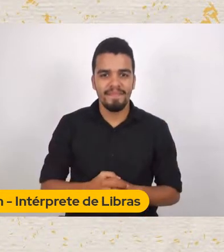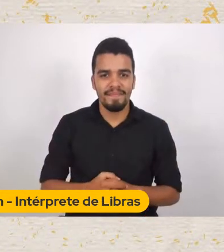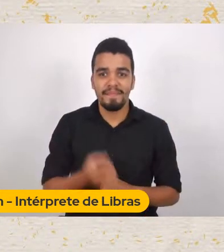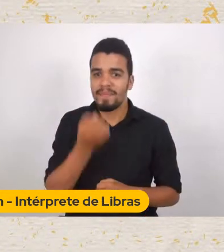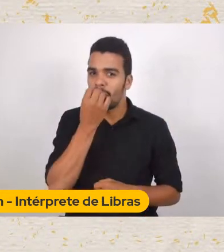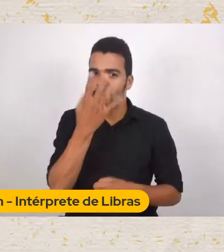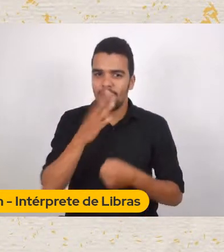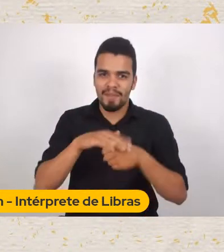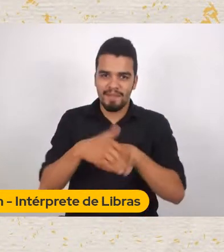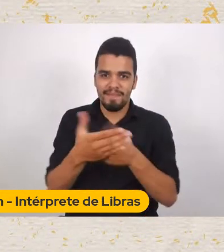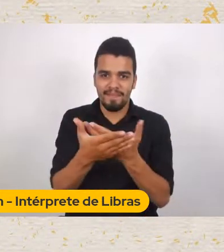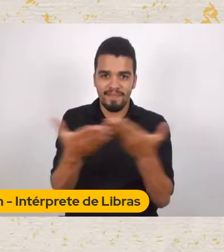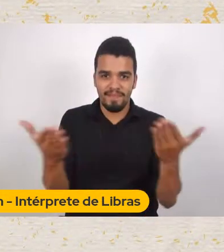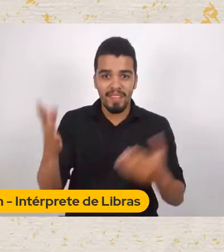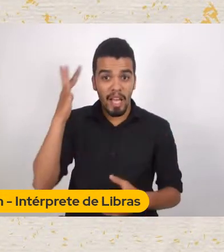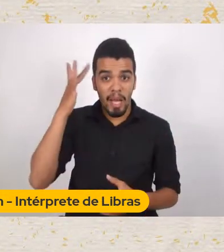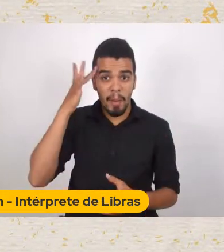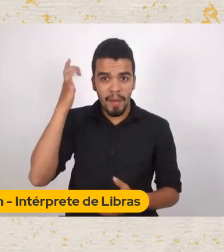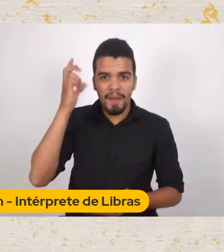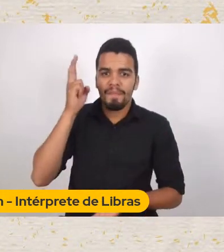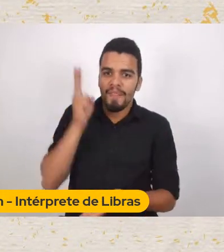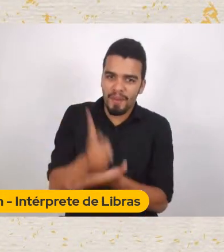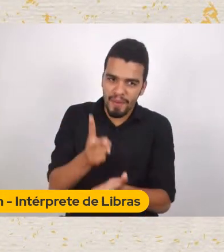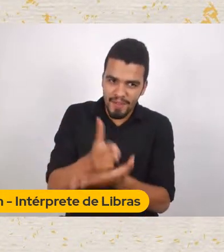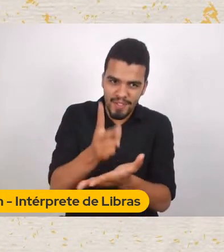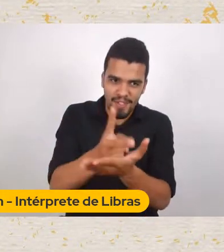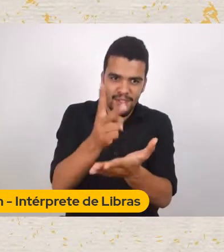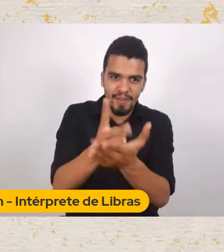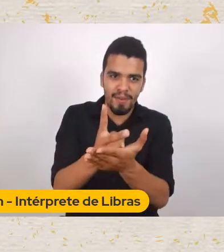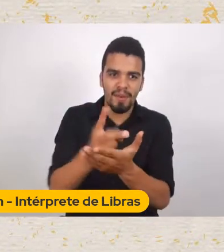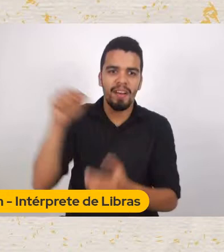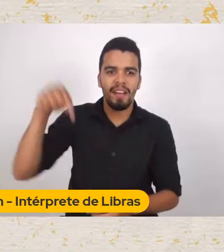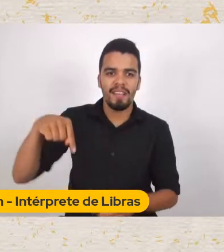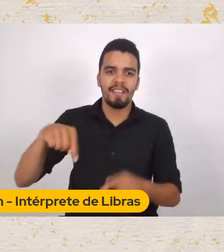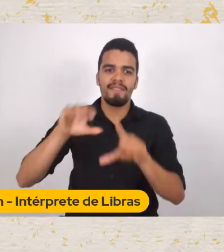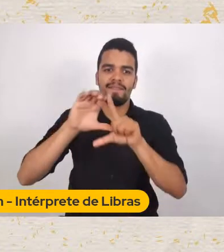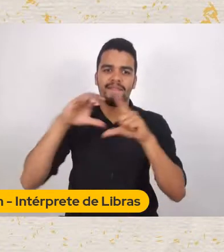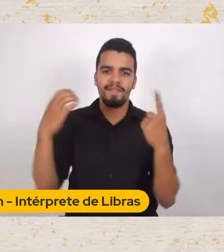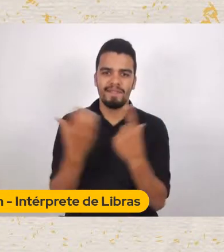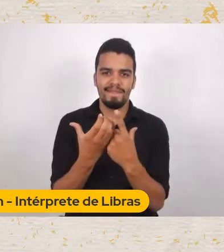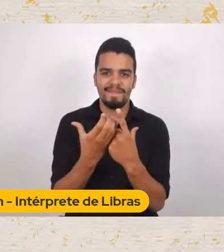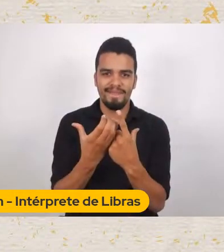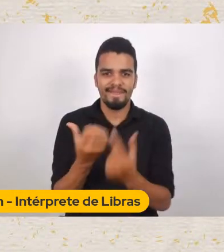E amanhã Nós continuamos Com as atividades Do Sexto Comigo